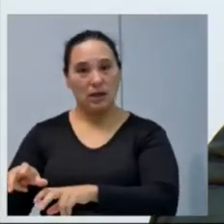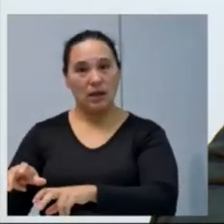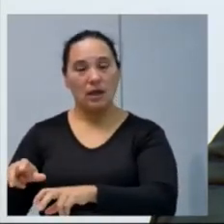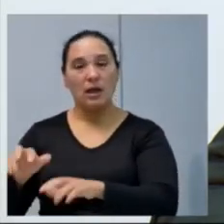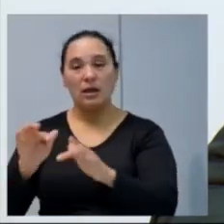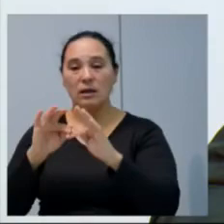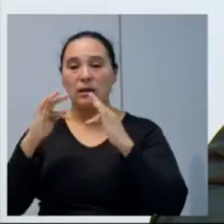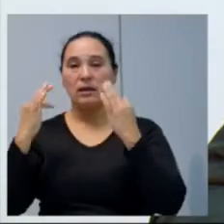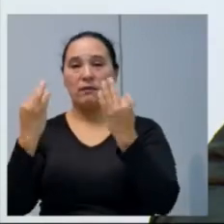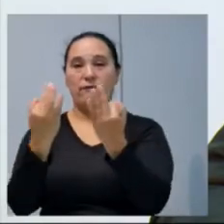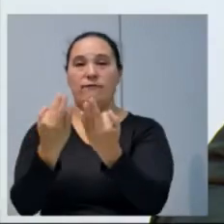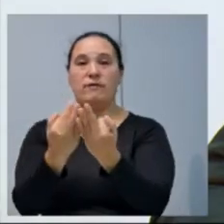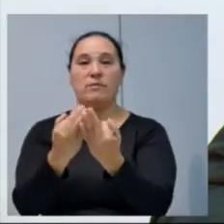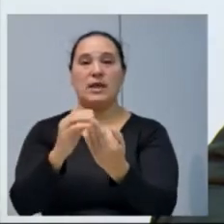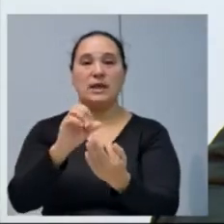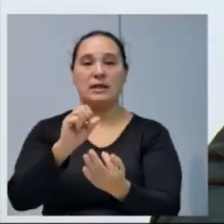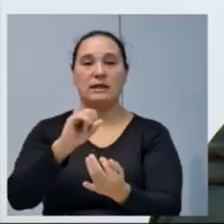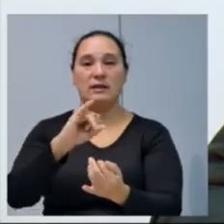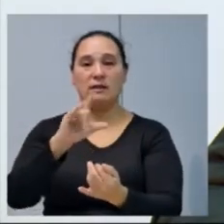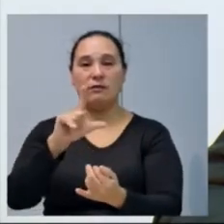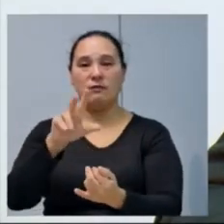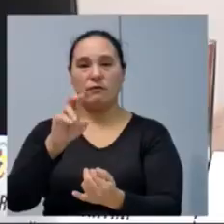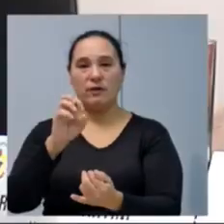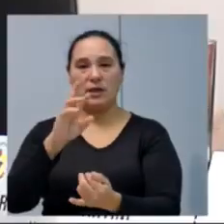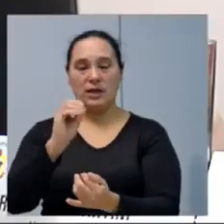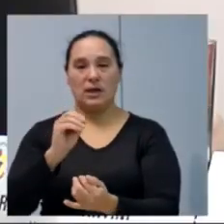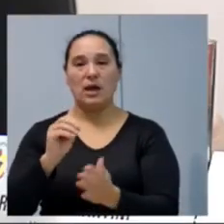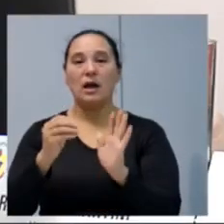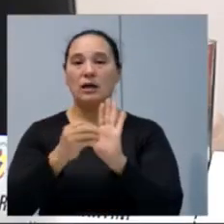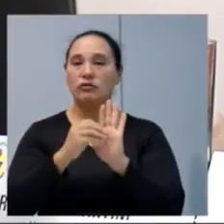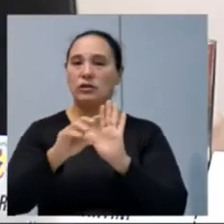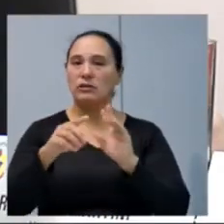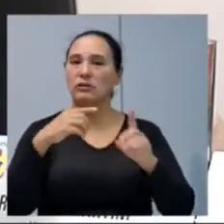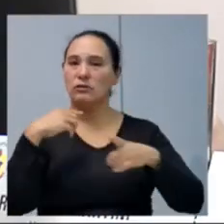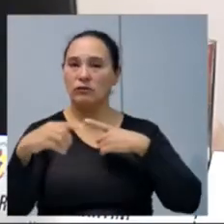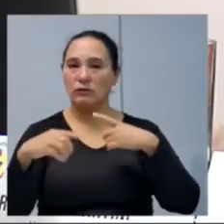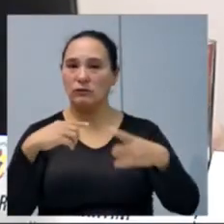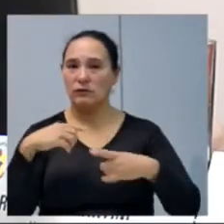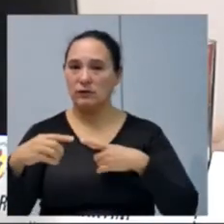família Silveira de Ávila. A indicação está em discussão.